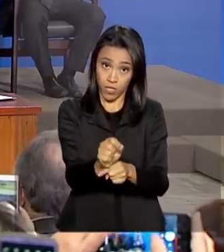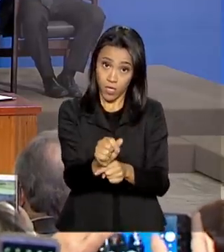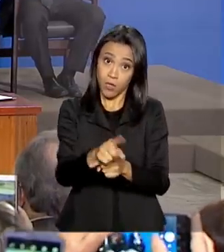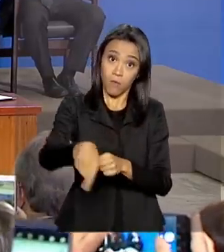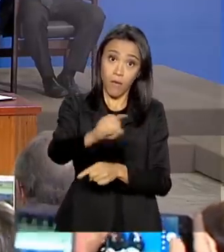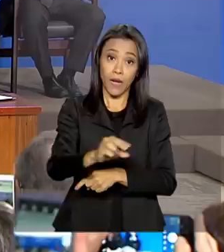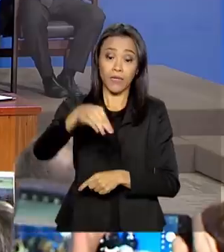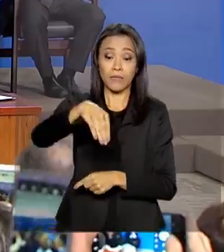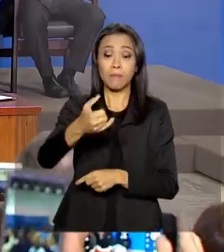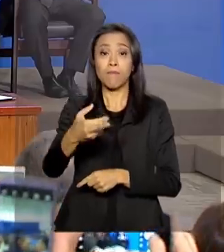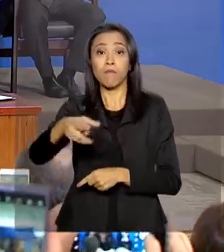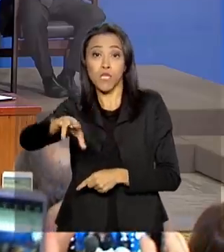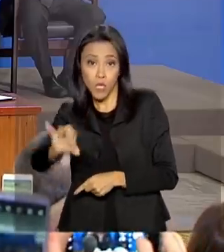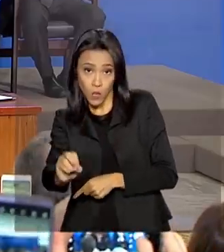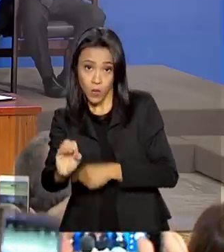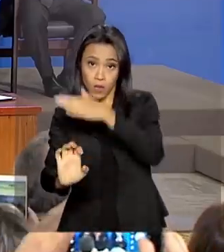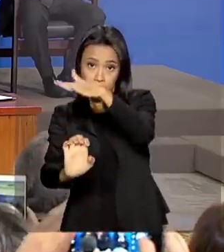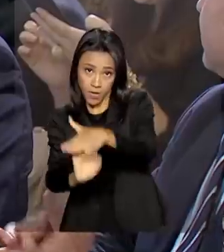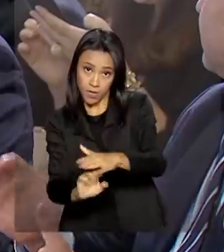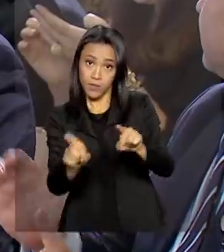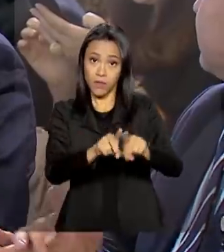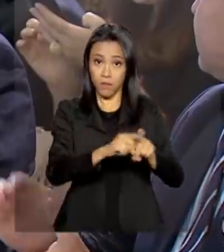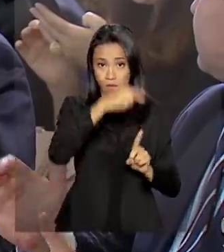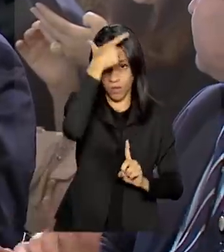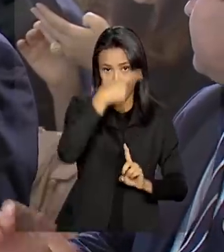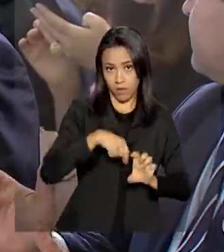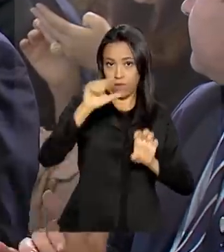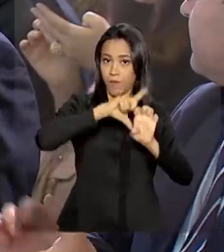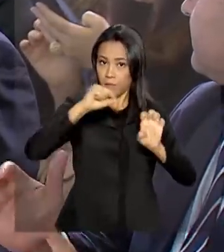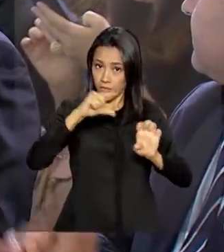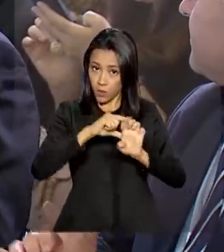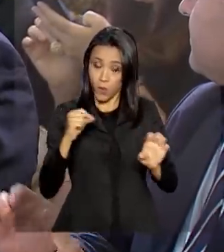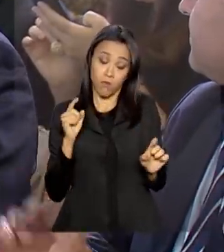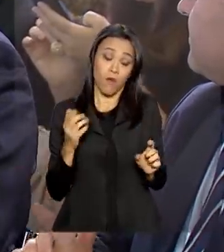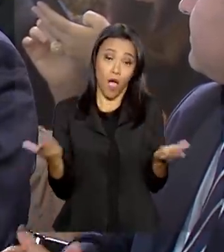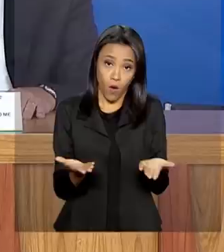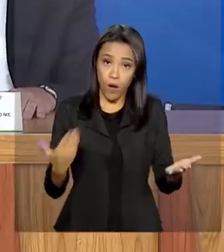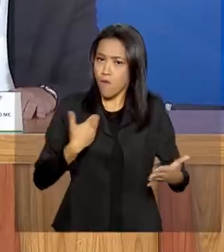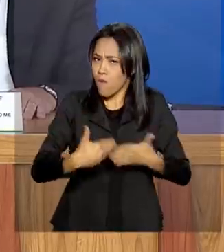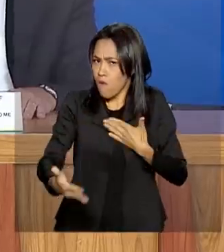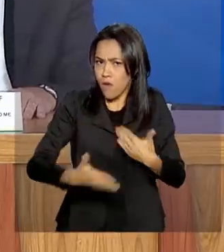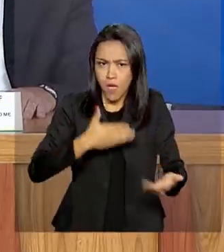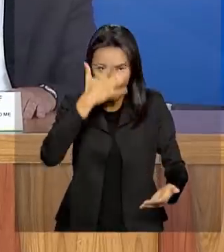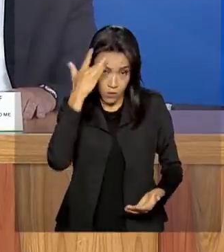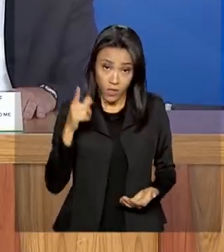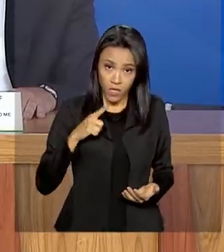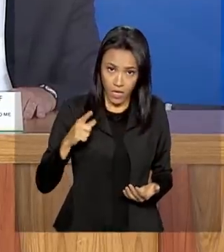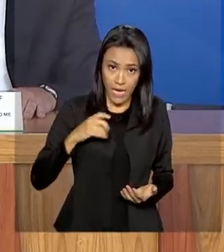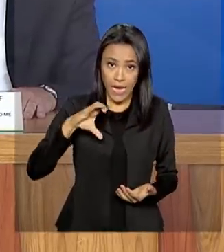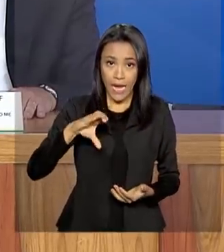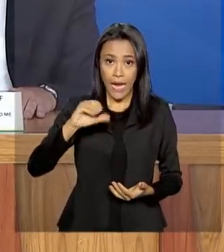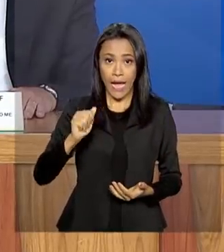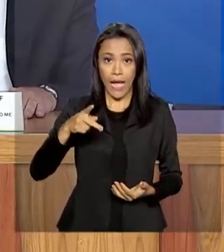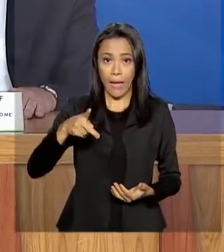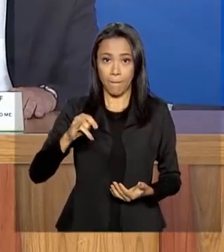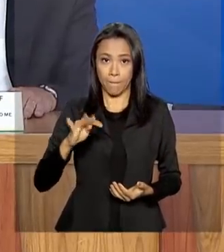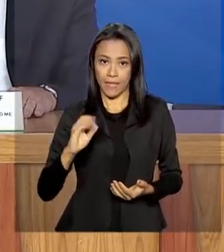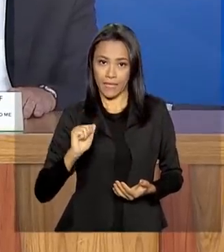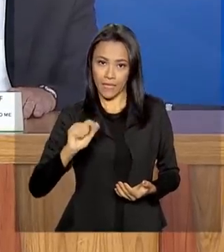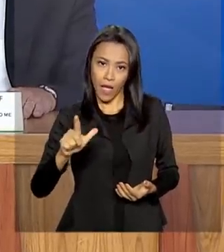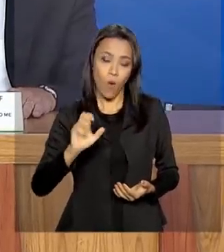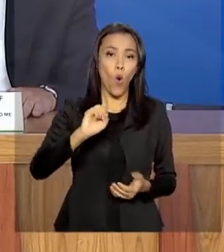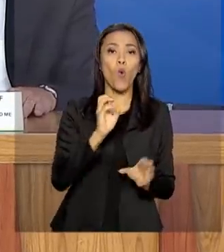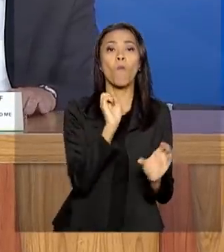e micro empreendedores individuais. É porque agora qualquer cidadão que tenha um capital, uma poupança, por exemplo,